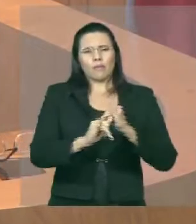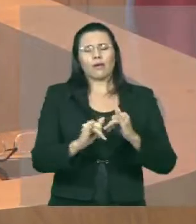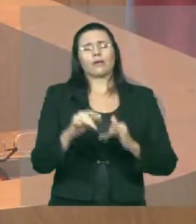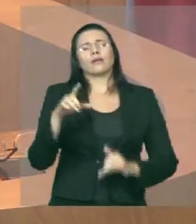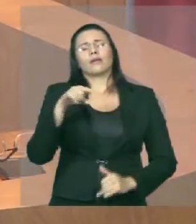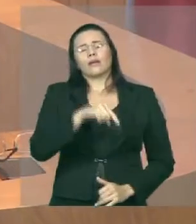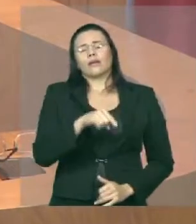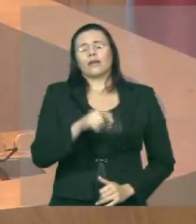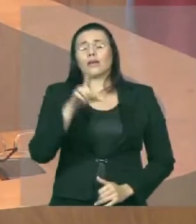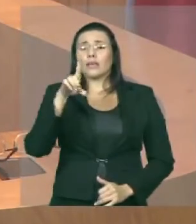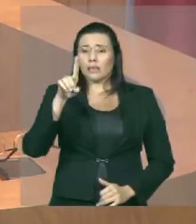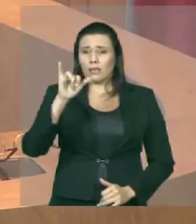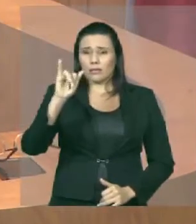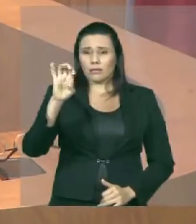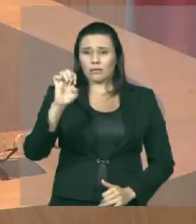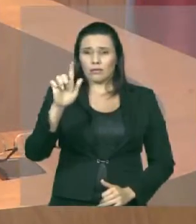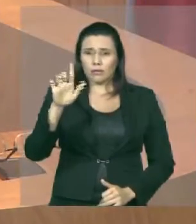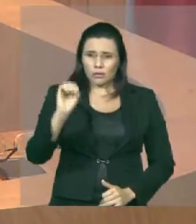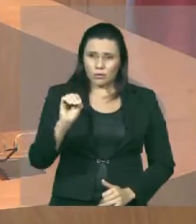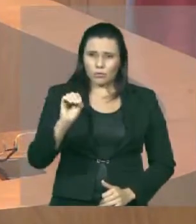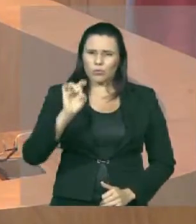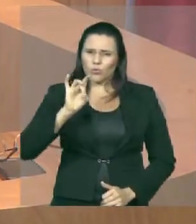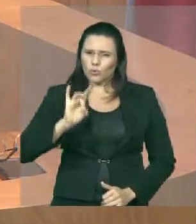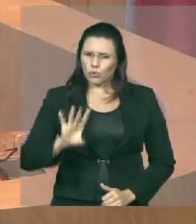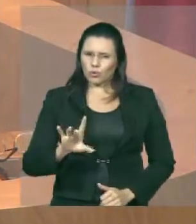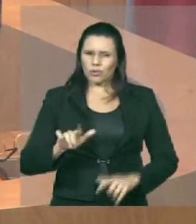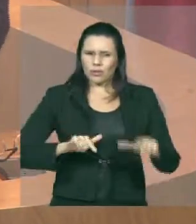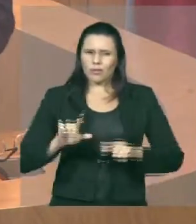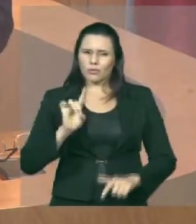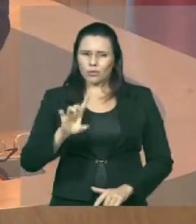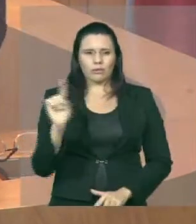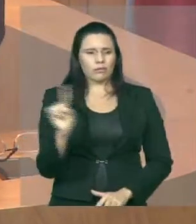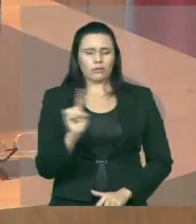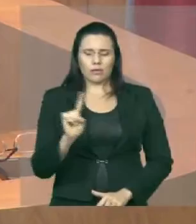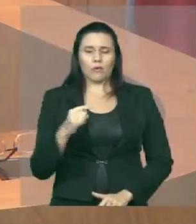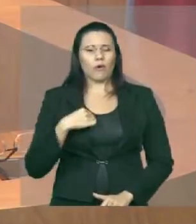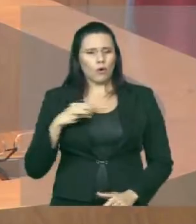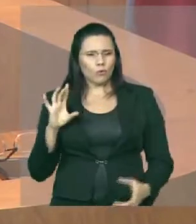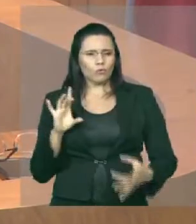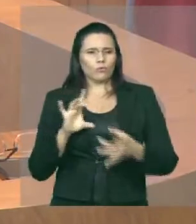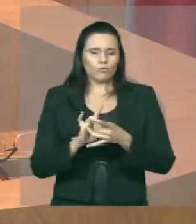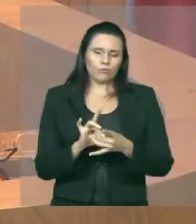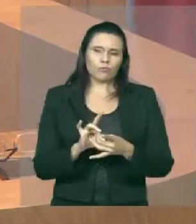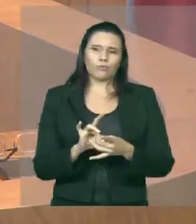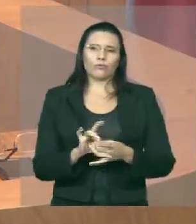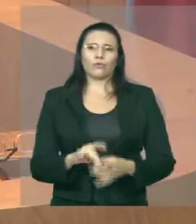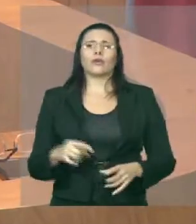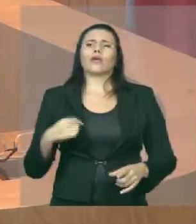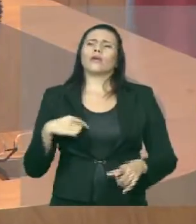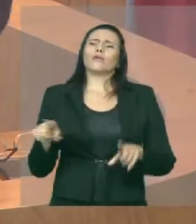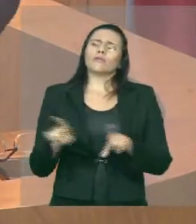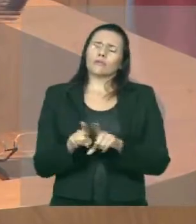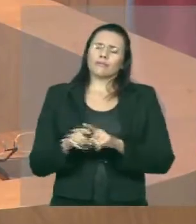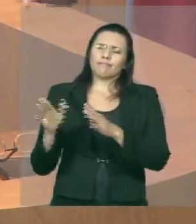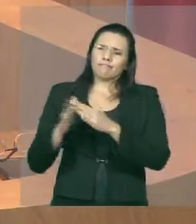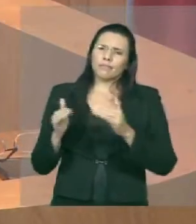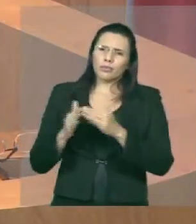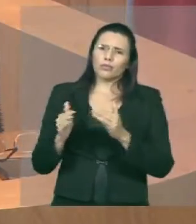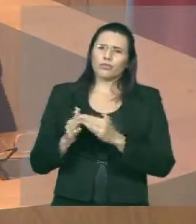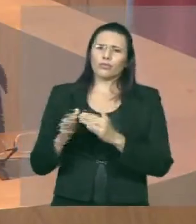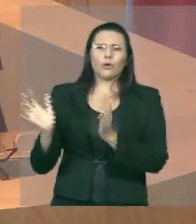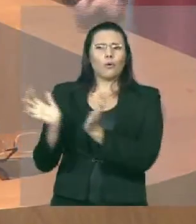se for preciso, já pedir ao Comando-Geral da Polícia Militar informações para saber a